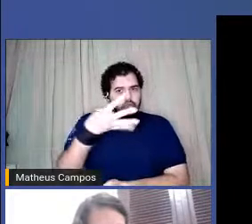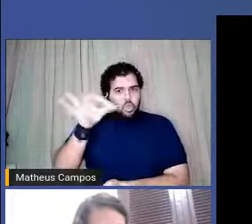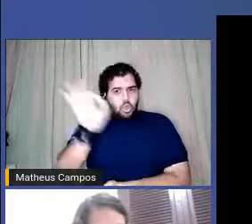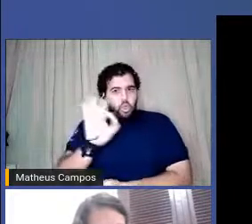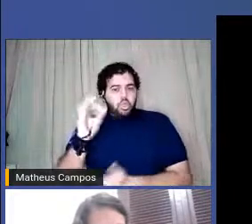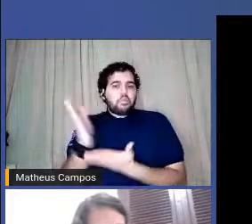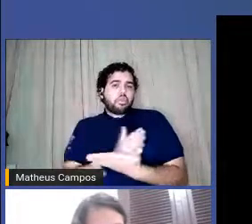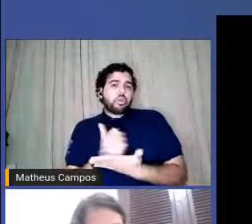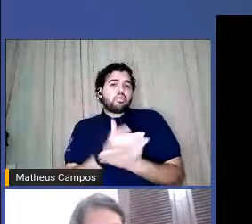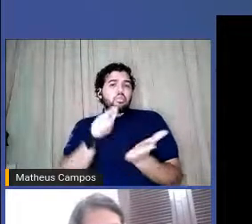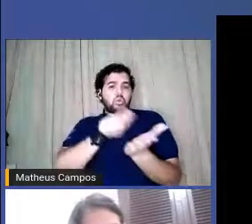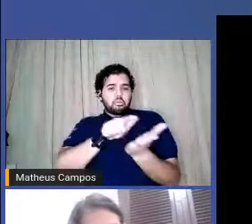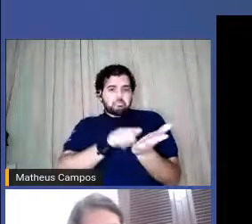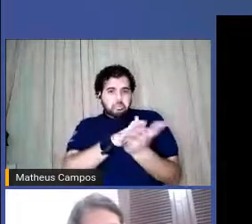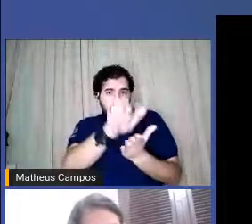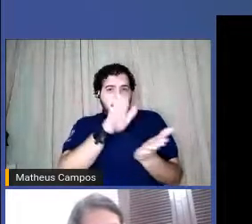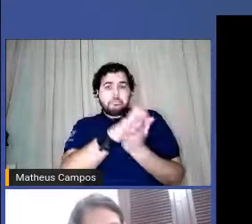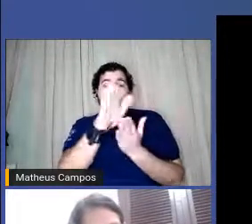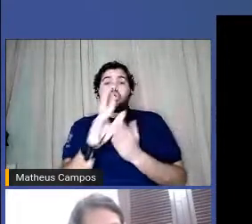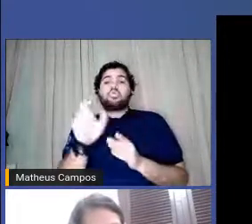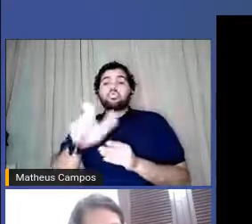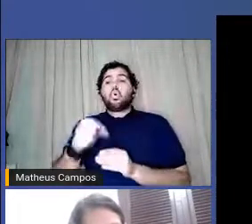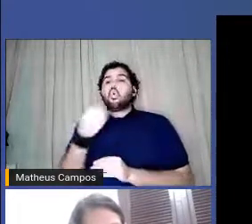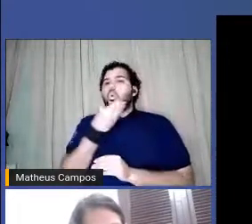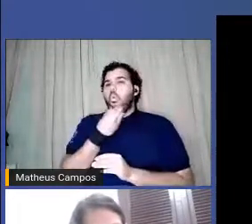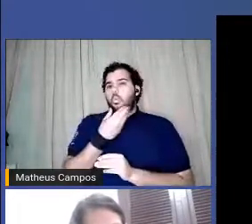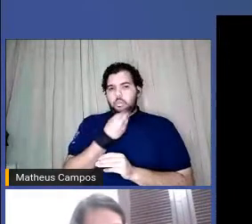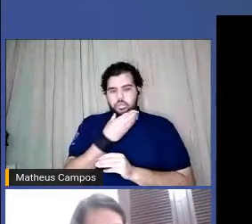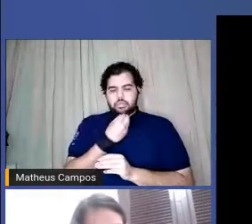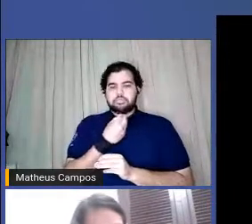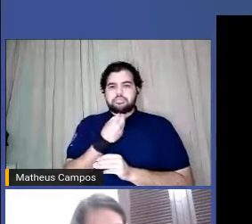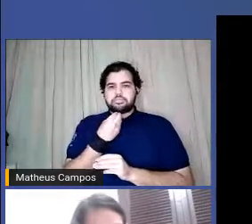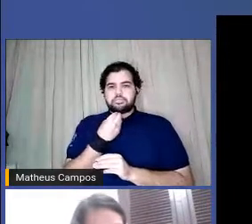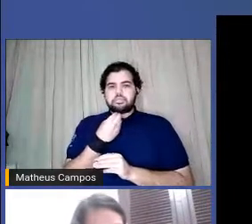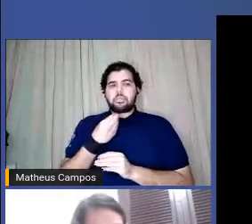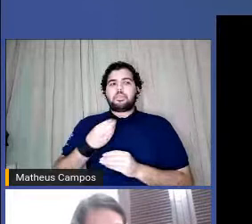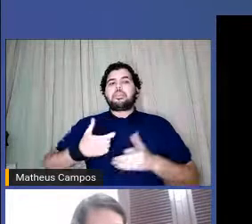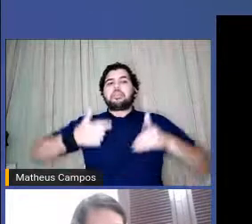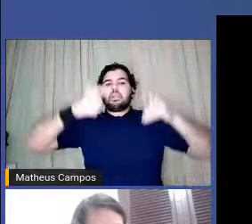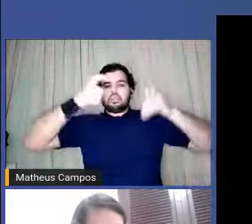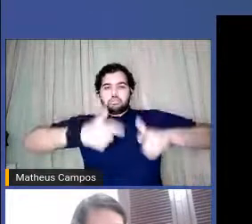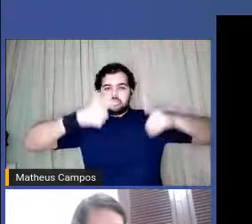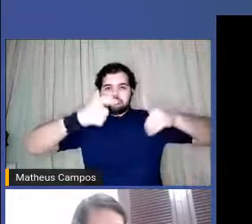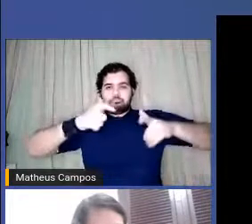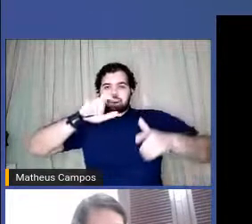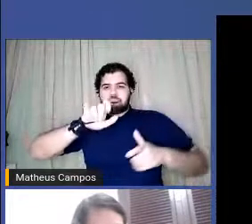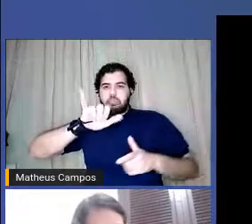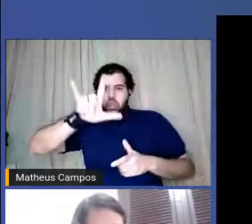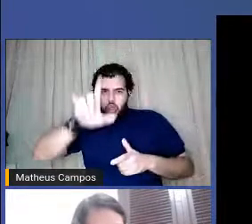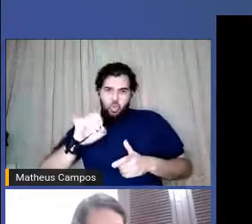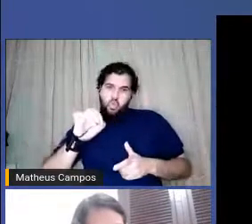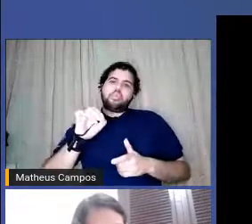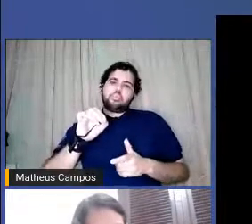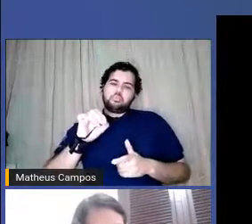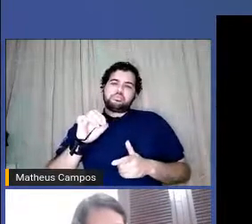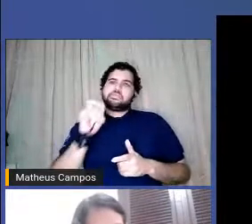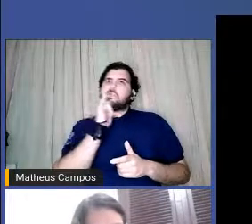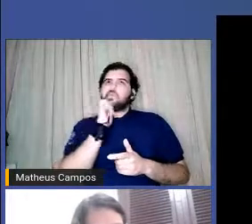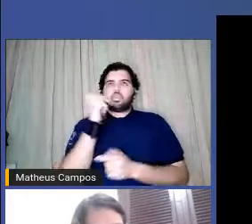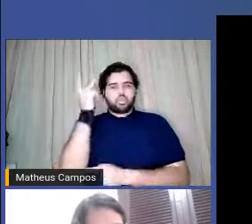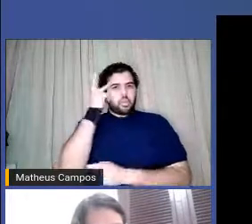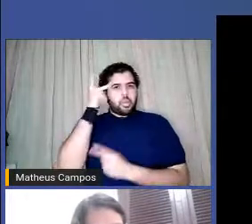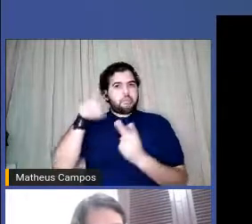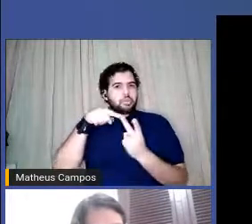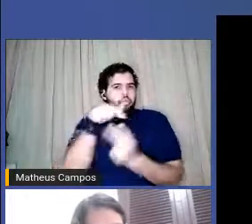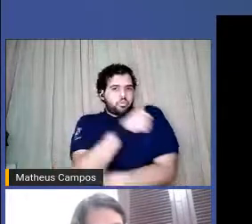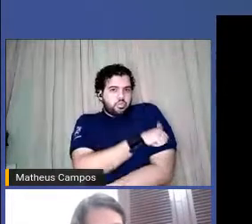publicados por homens da região do eixo São Paulo Rio de Janeiro